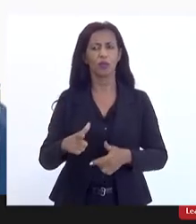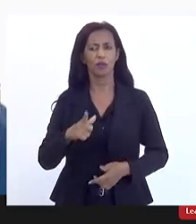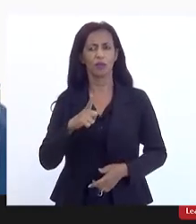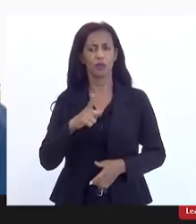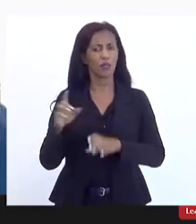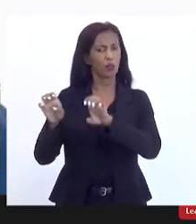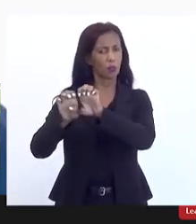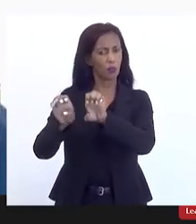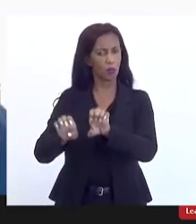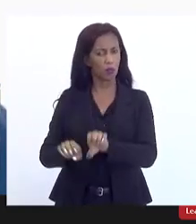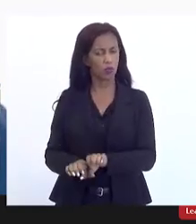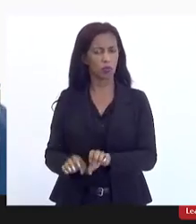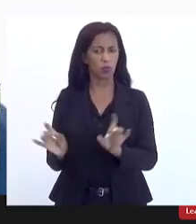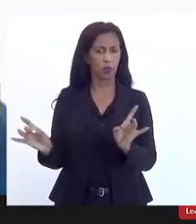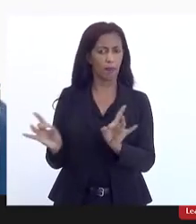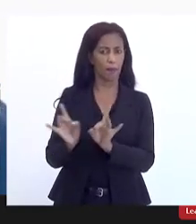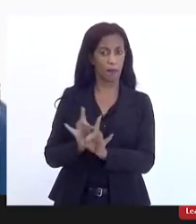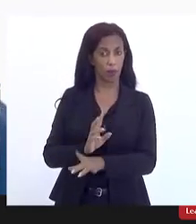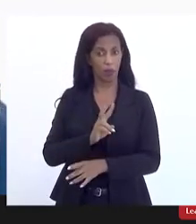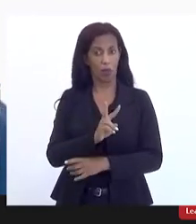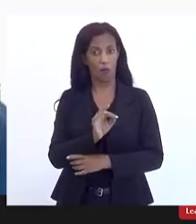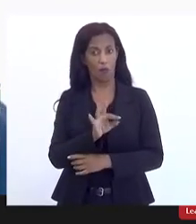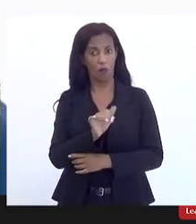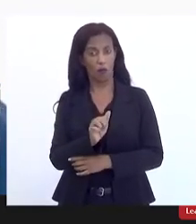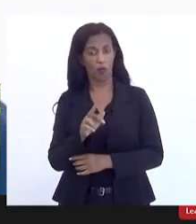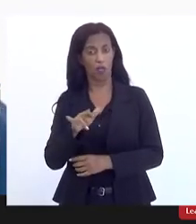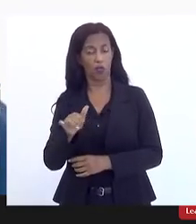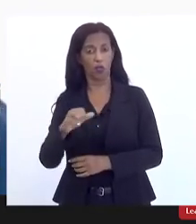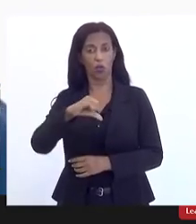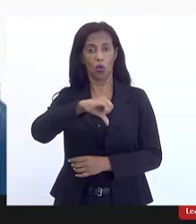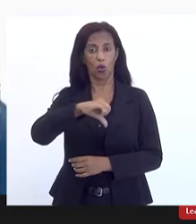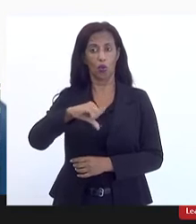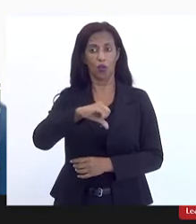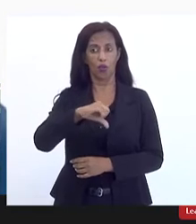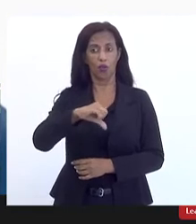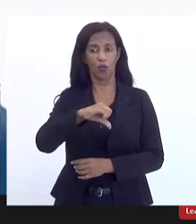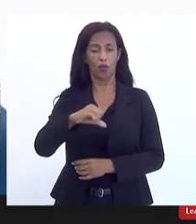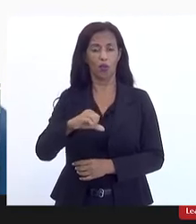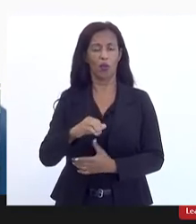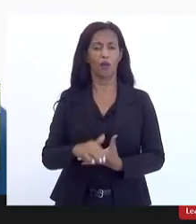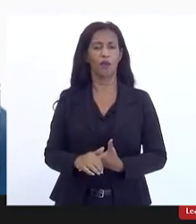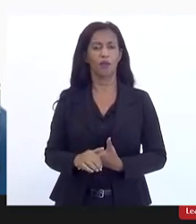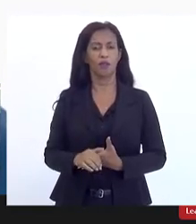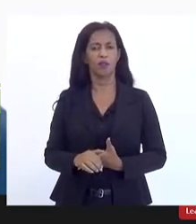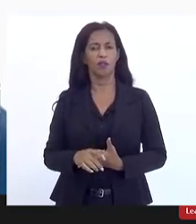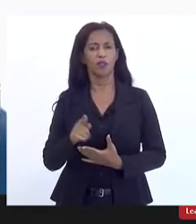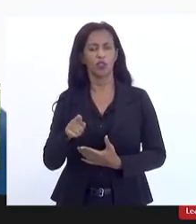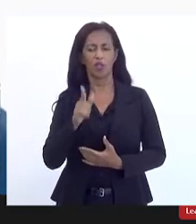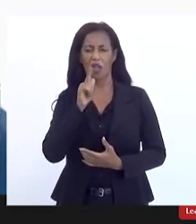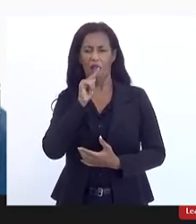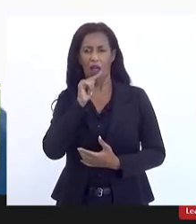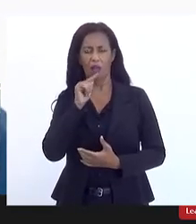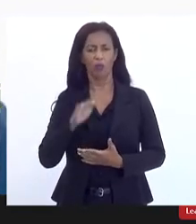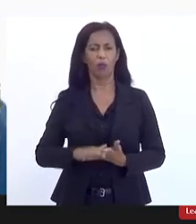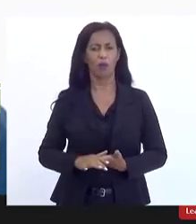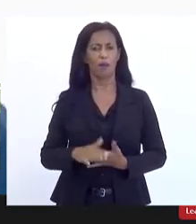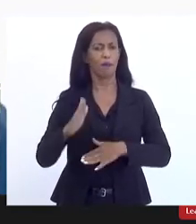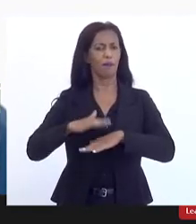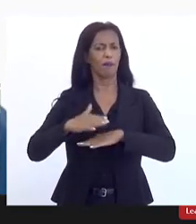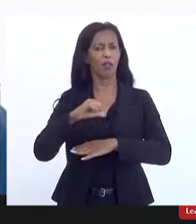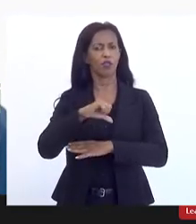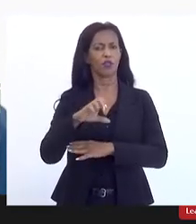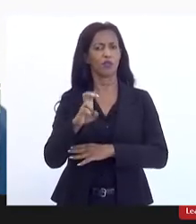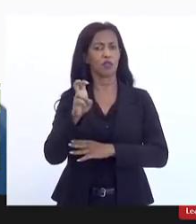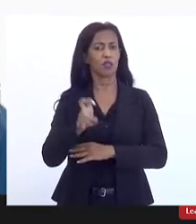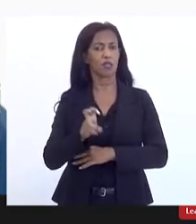uma estrutura muito bem montada Volta Redonda tem cerca de 99,5% de cobertura de oferta de água mais de 95